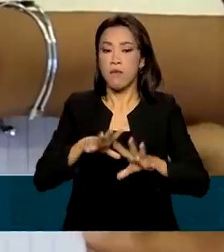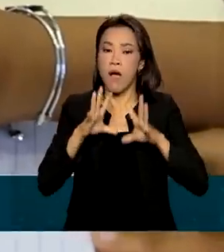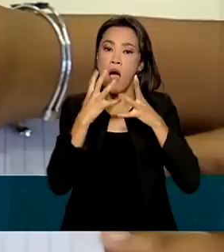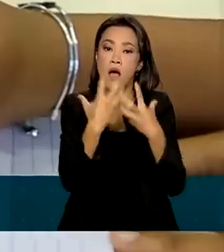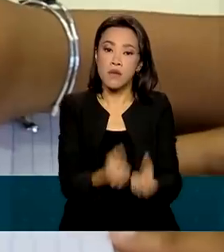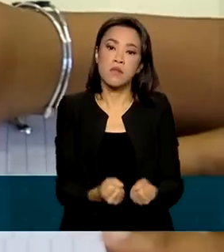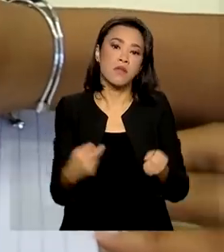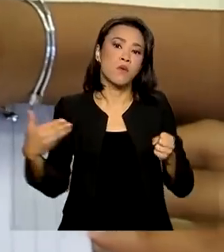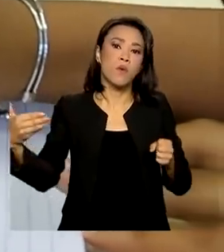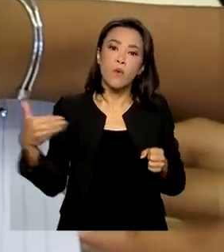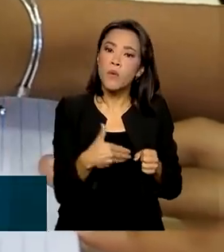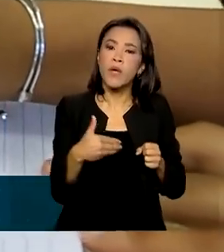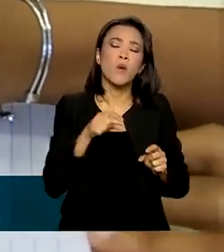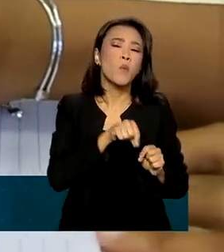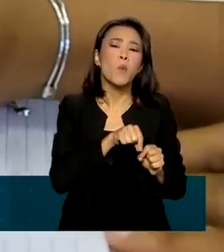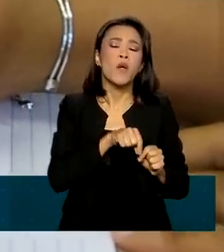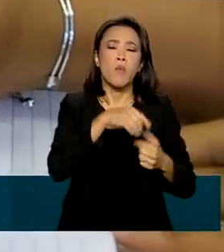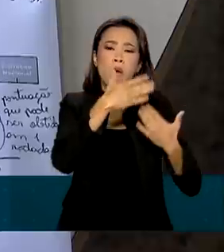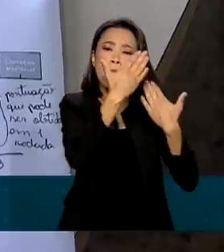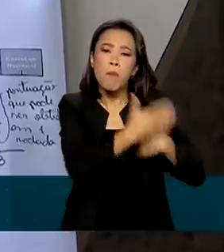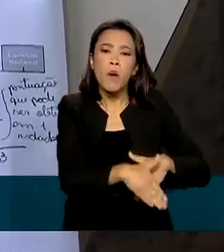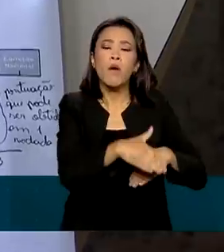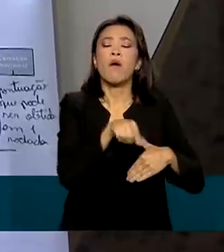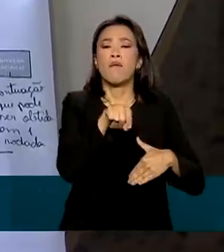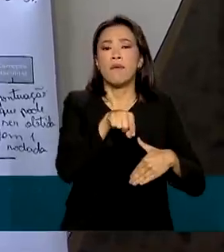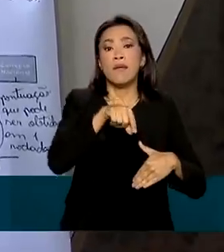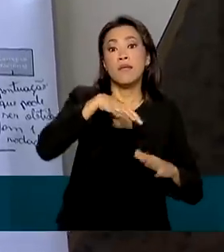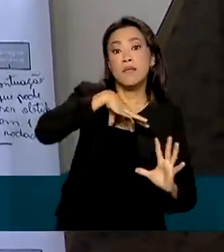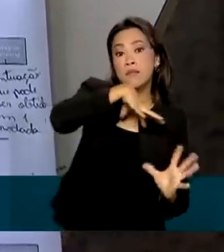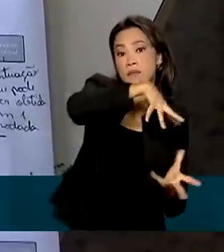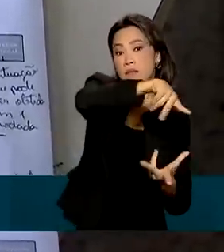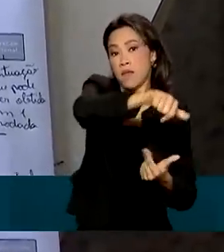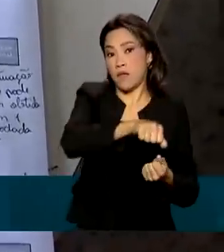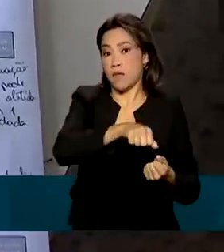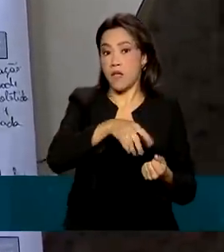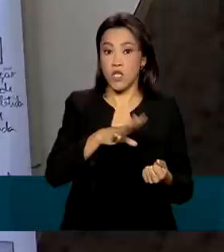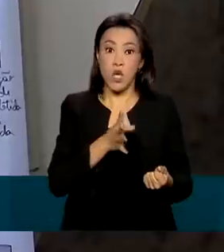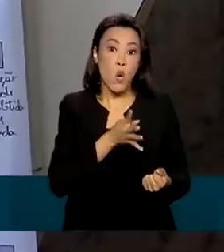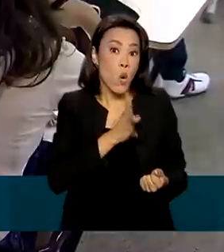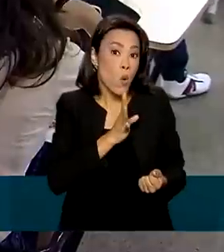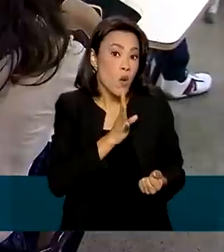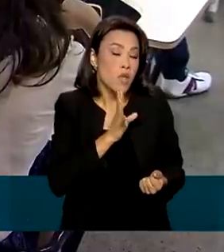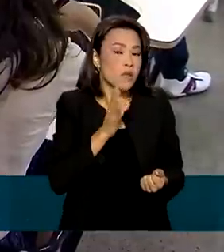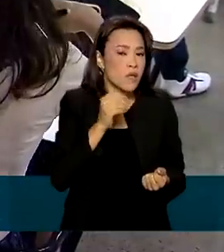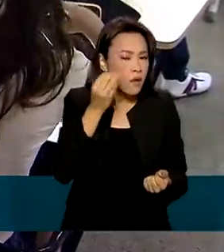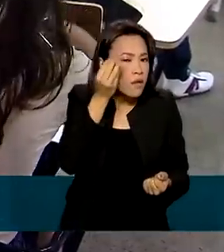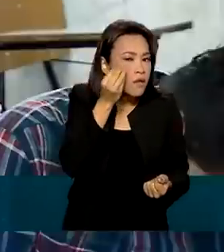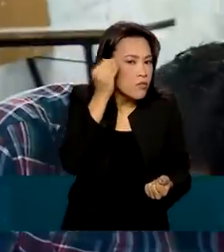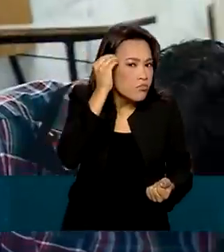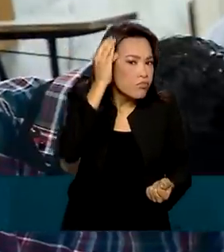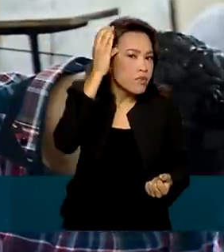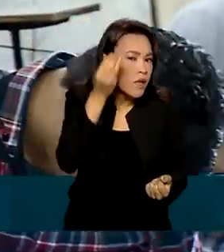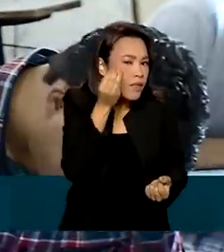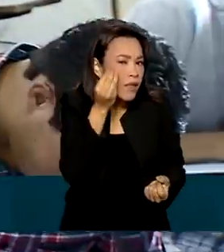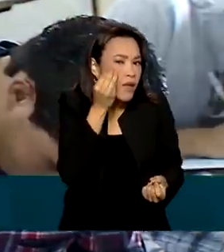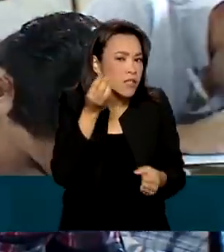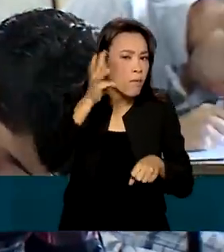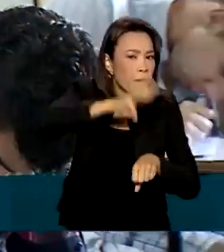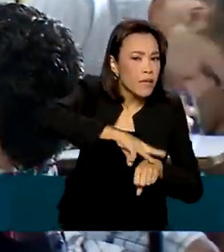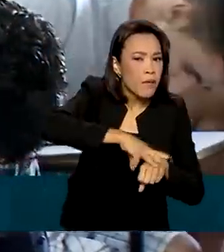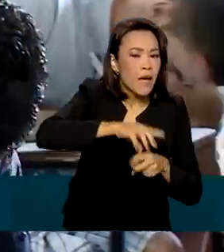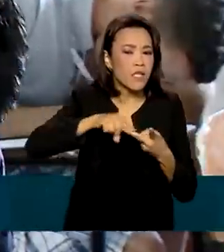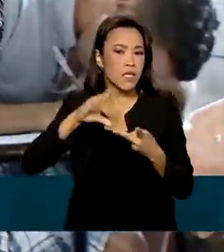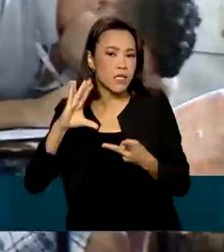Exame Internacional de Conhecimento, que testa a habilidade em matemática e ciência de alunos das